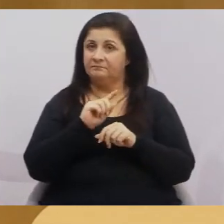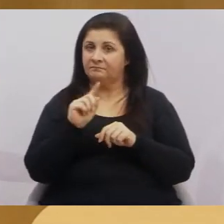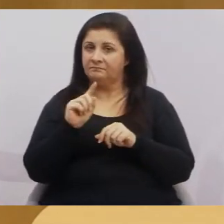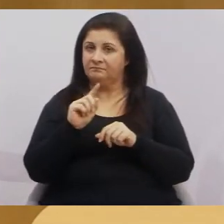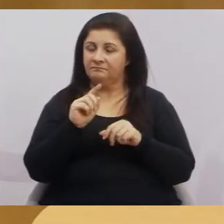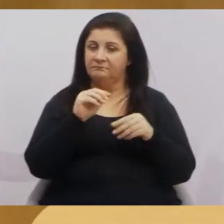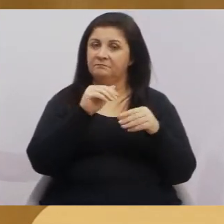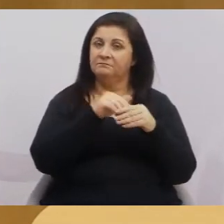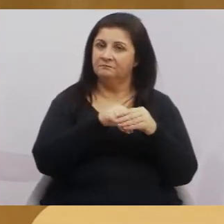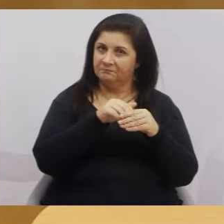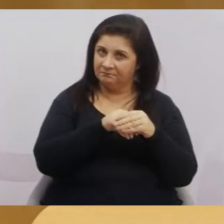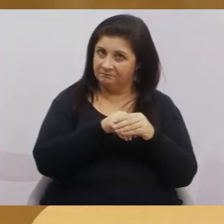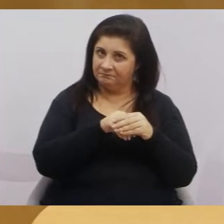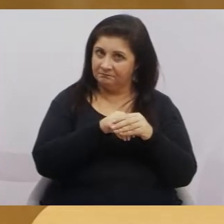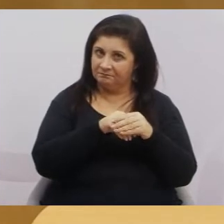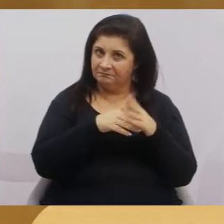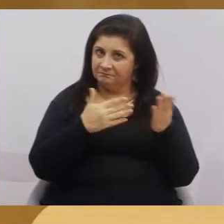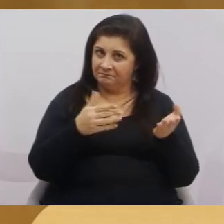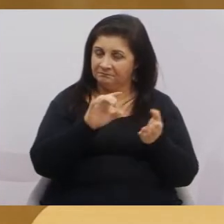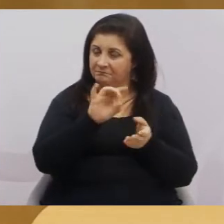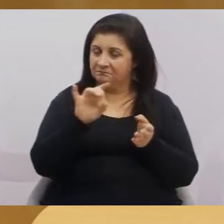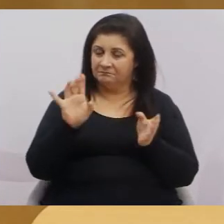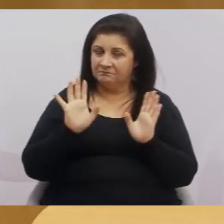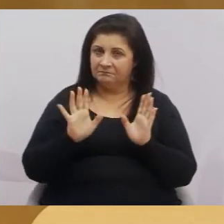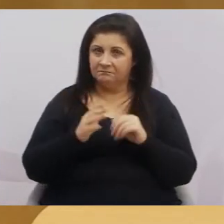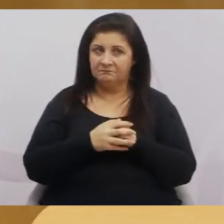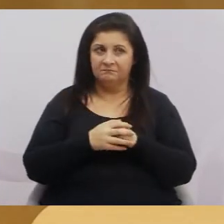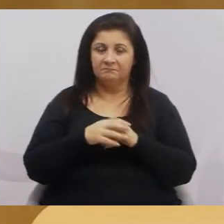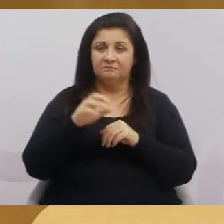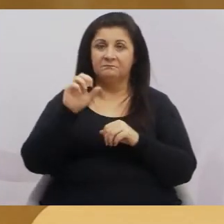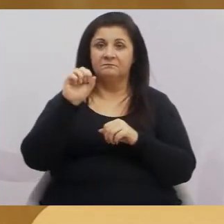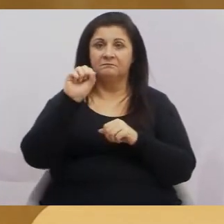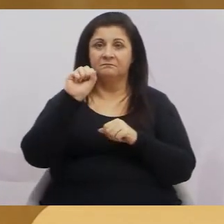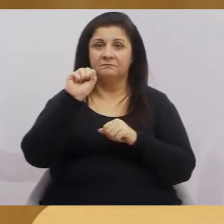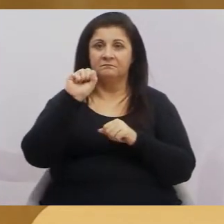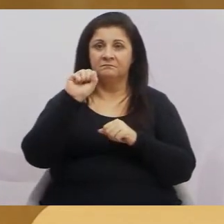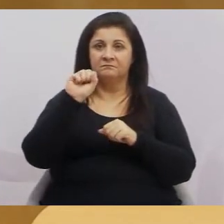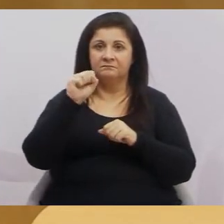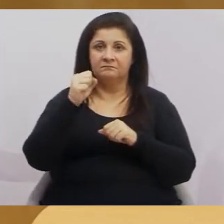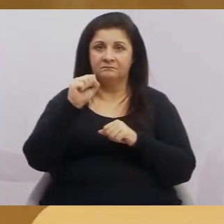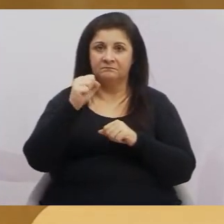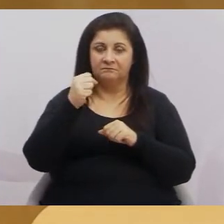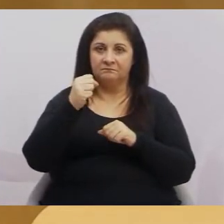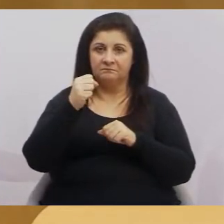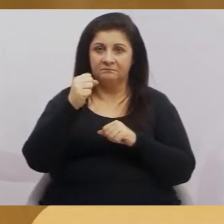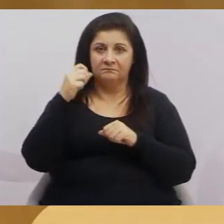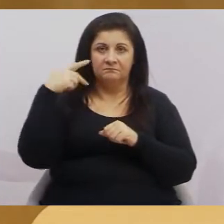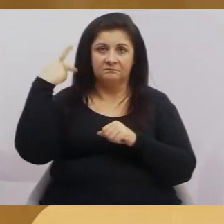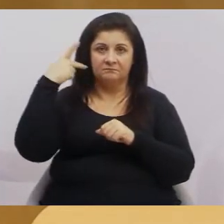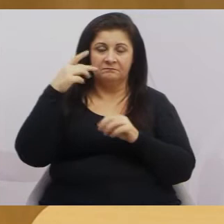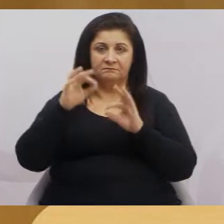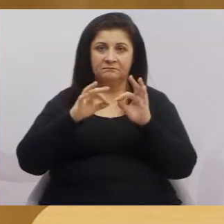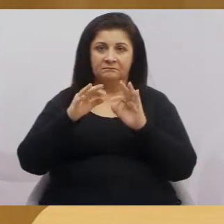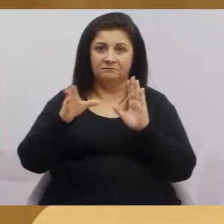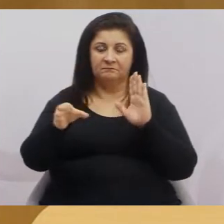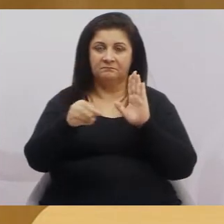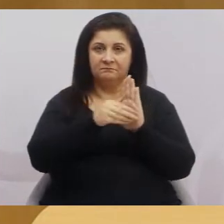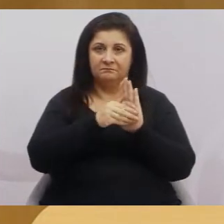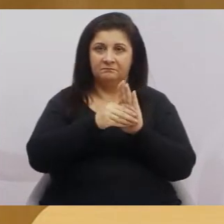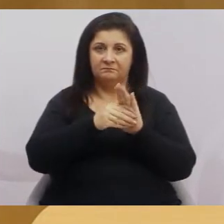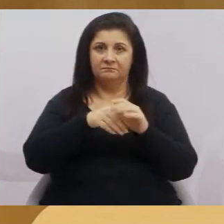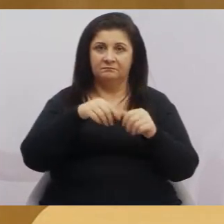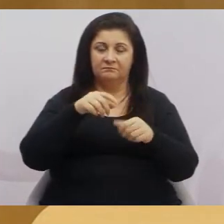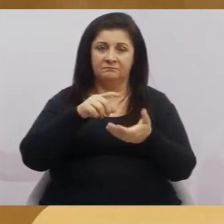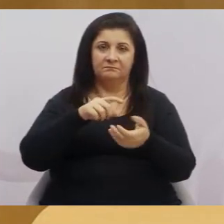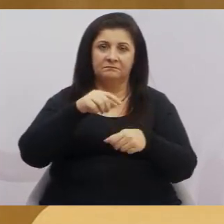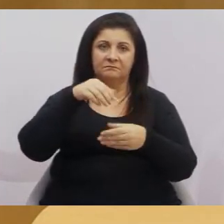voto. Agora, nós fizemos uma emenda, oito vereadores para as nove. A maioria vai vencer? Vai